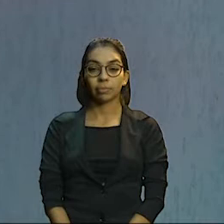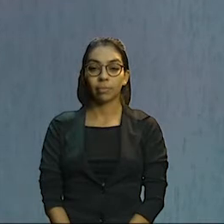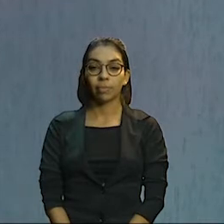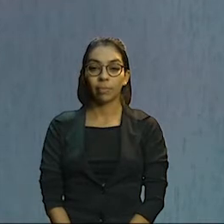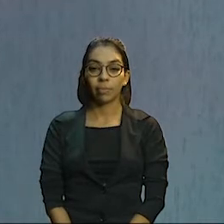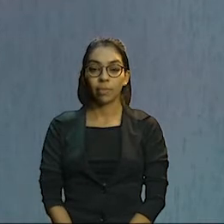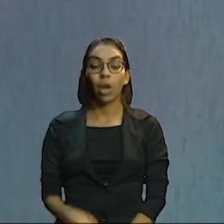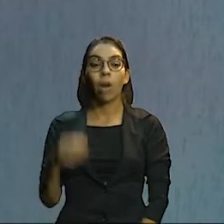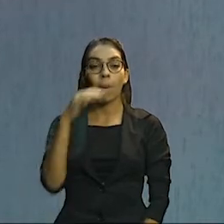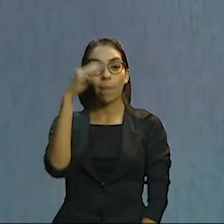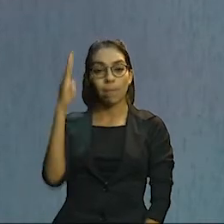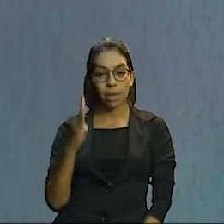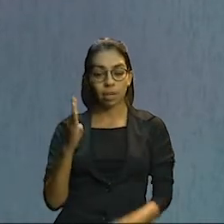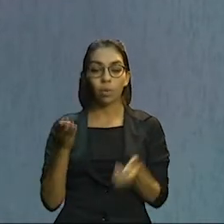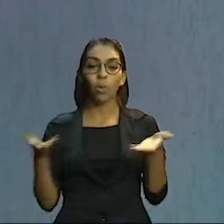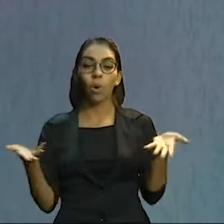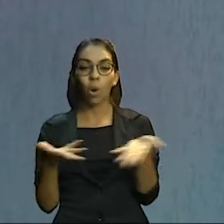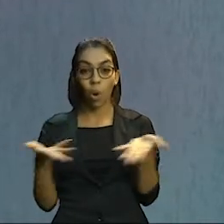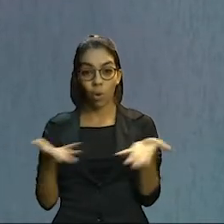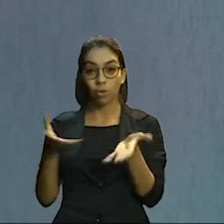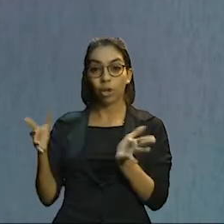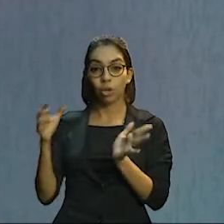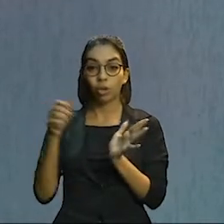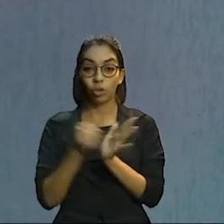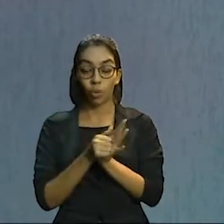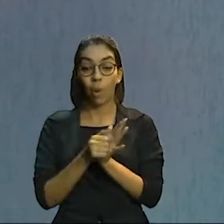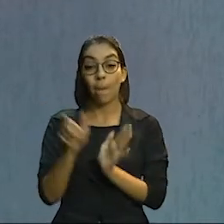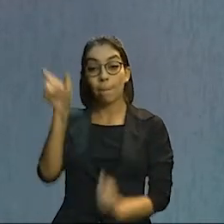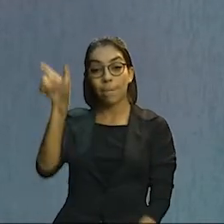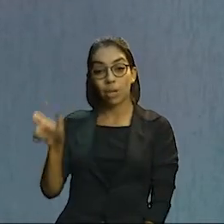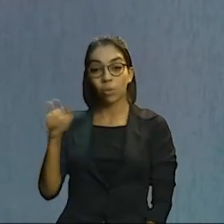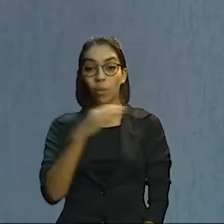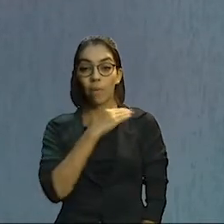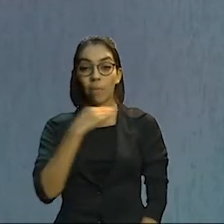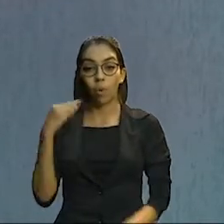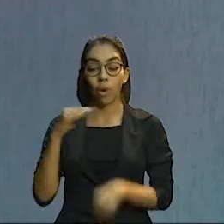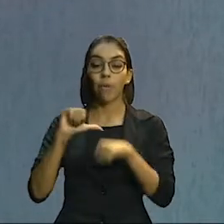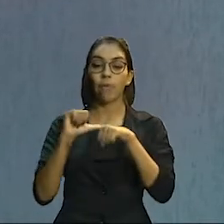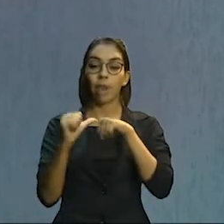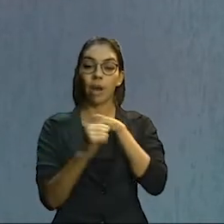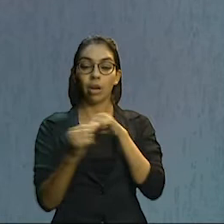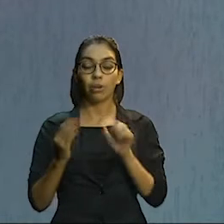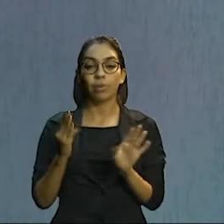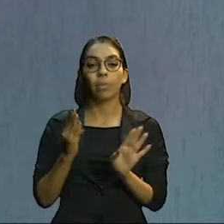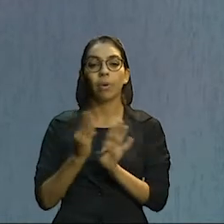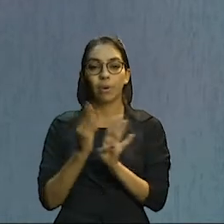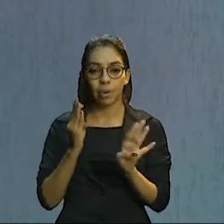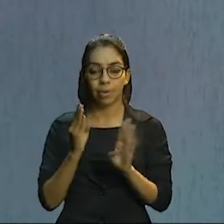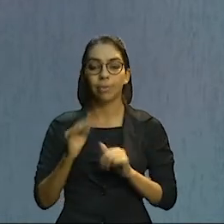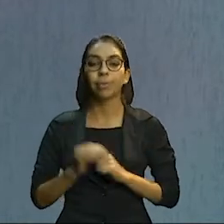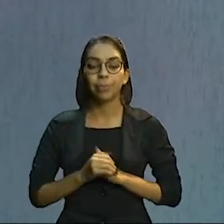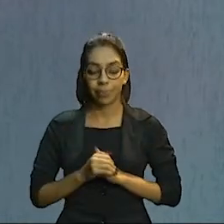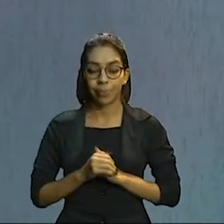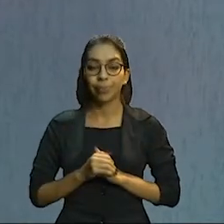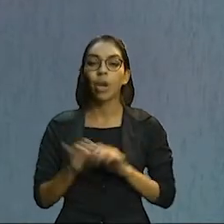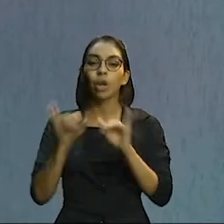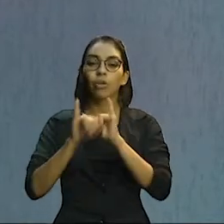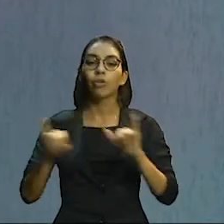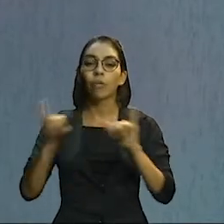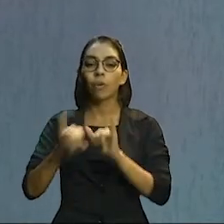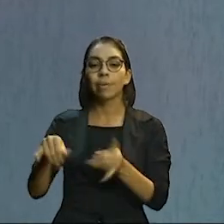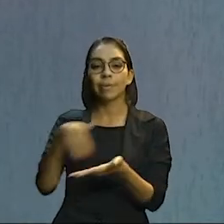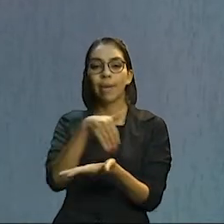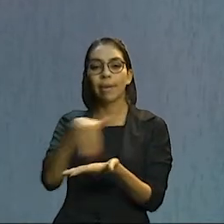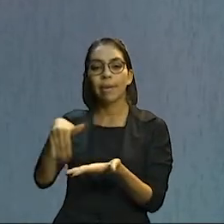O Brasil registrou hoje a primeira morte causada pela variante Ômicron da Covid-19. O óbito foi confirmado pela Secretaria